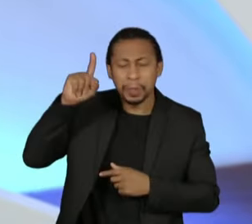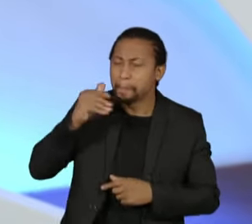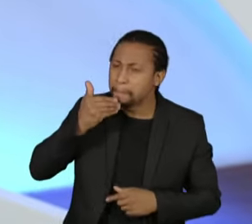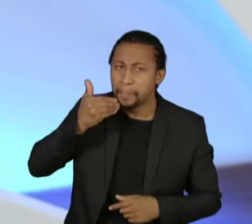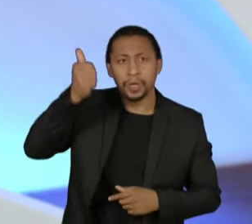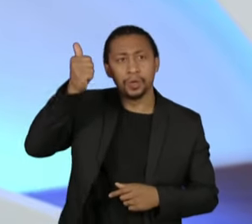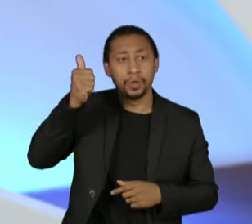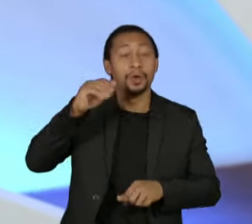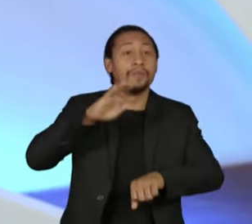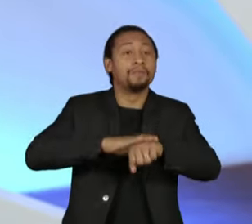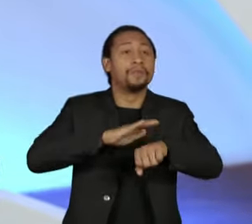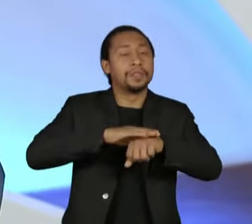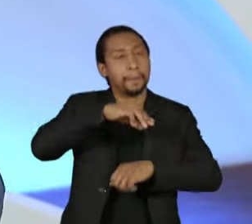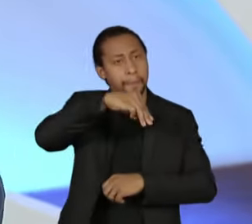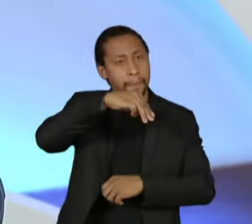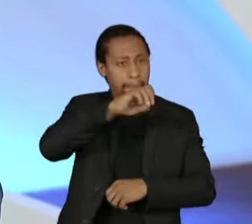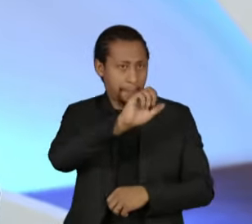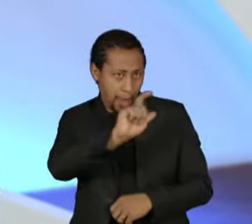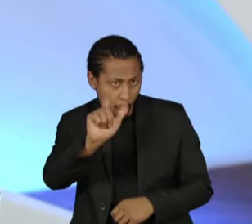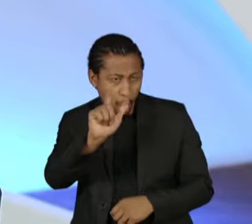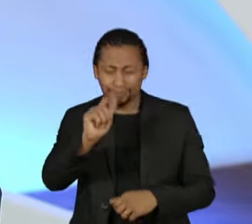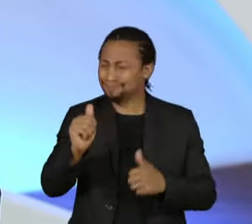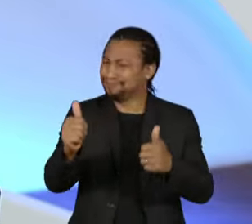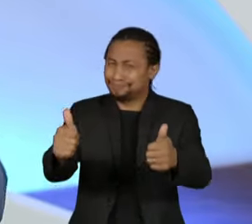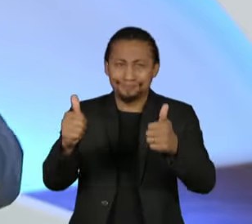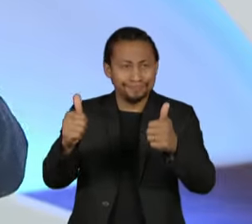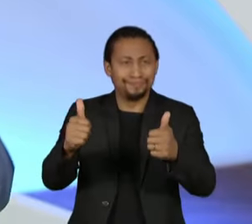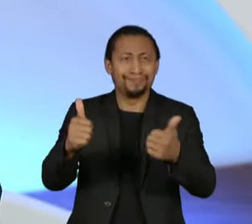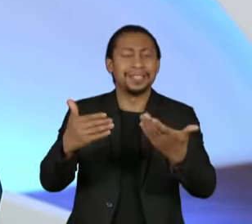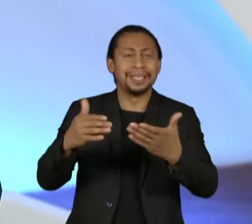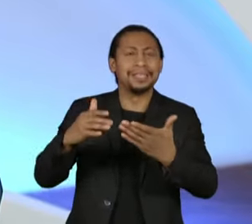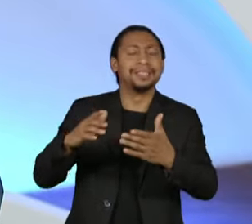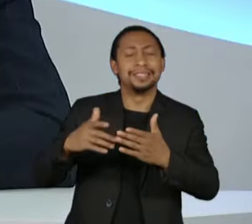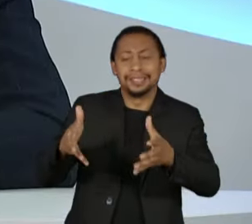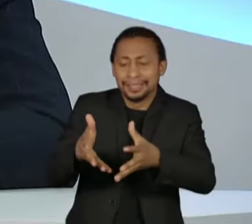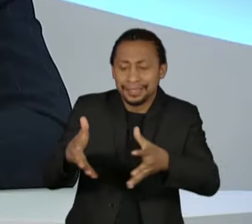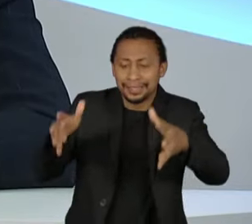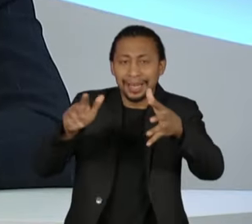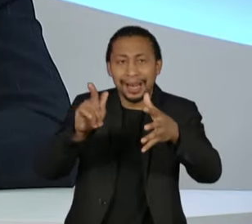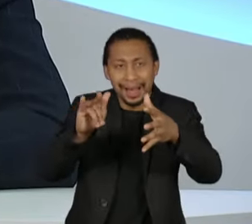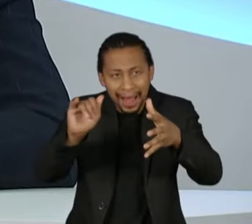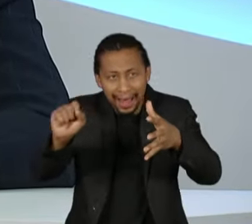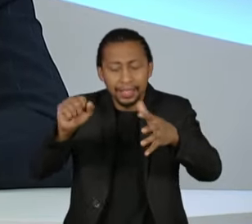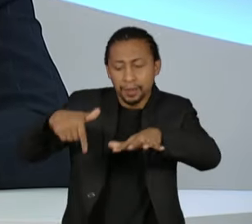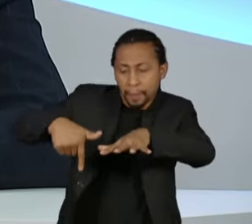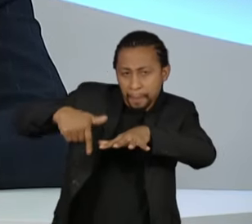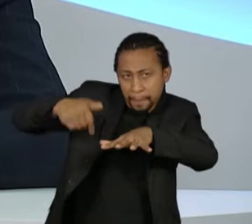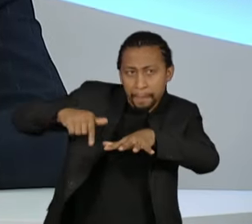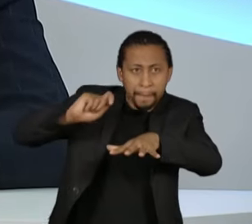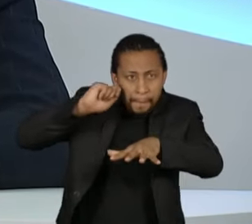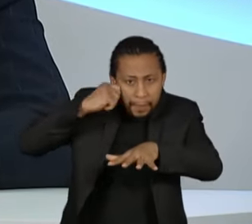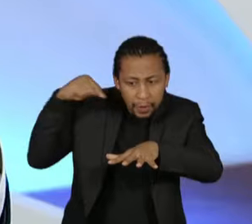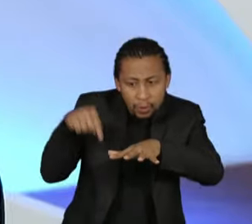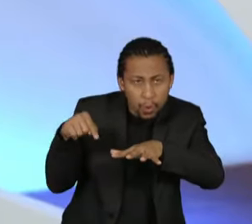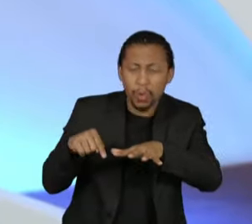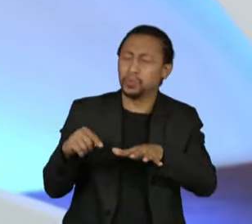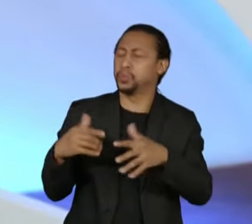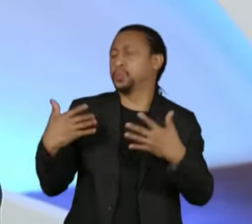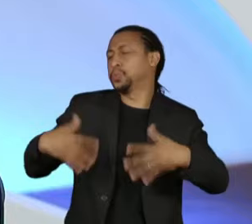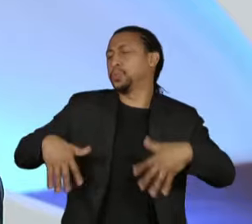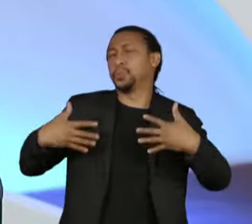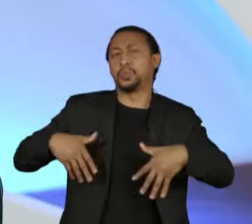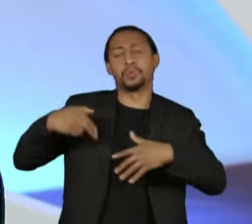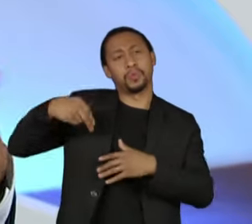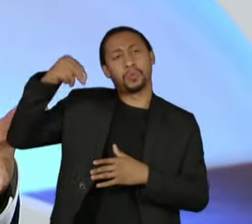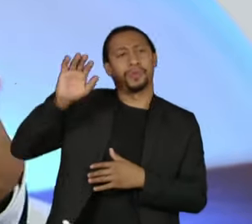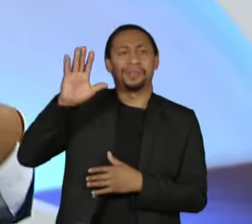maiores produtores de minérios, de gás, de petróleo. Isso aqui é gente trabalhando. O nordestino é gente trabalhando. Saiu agora o